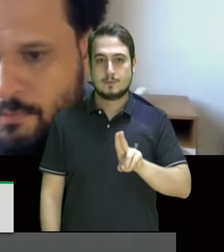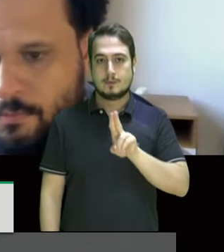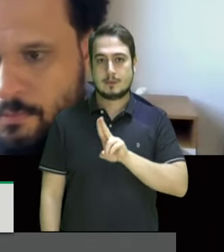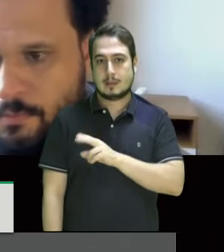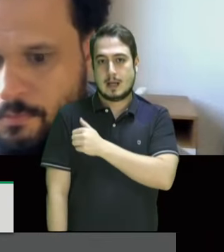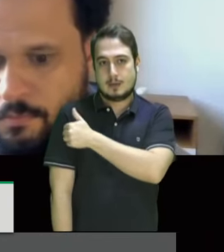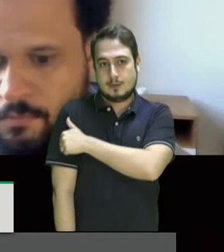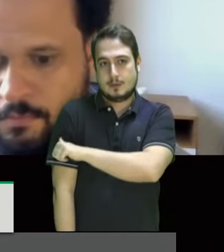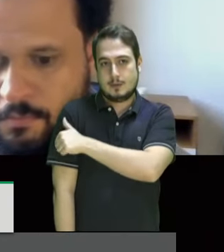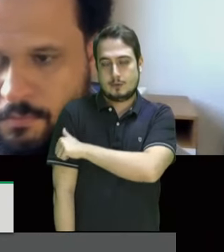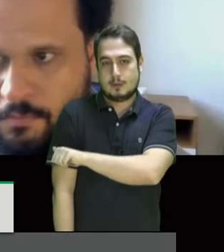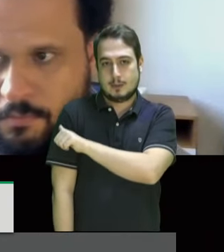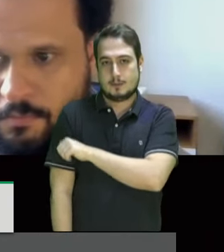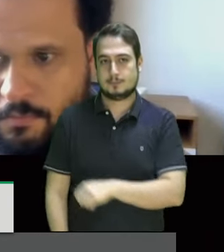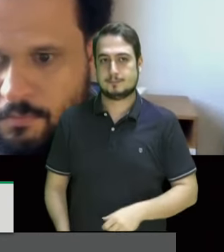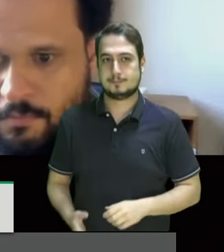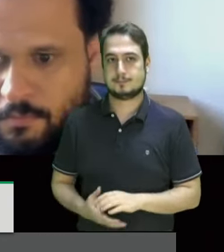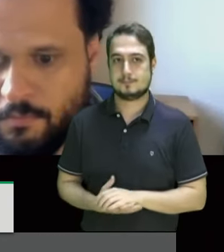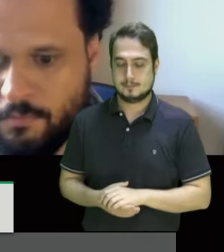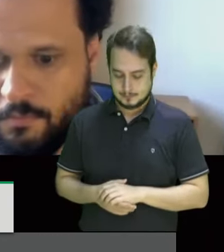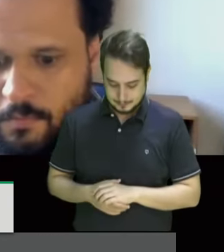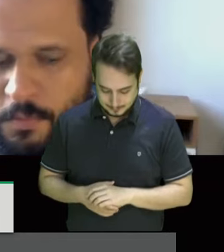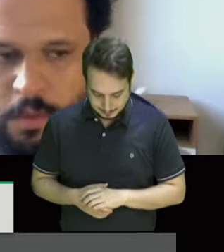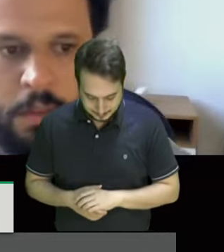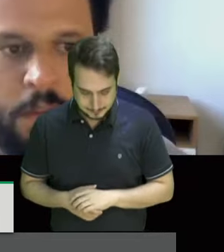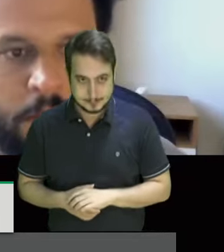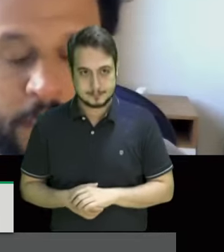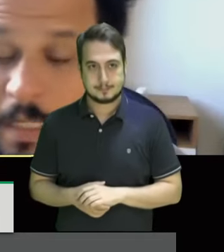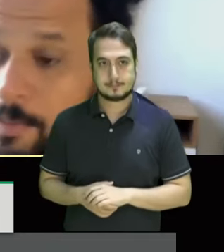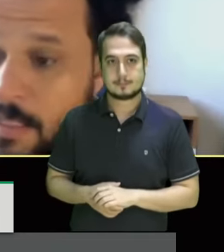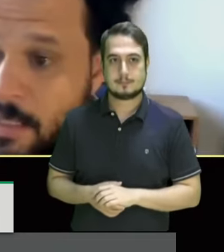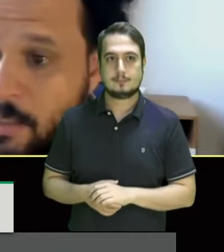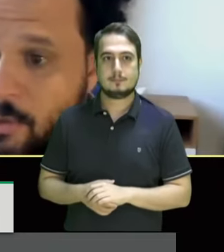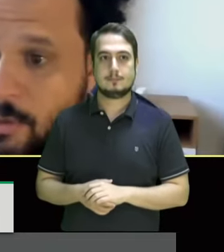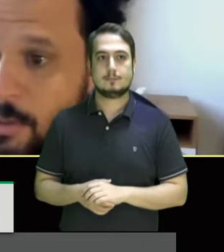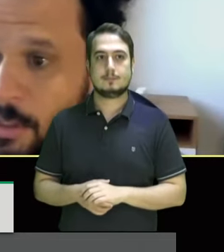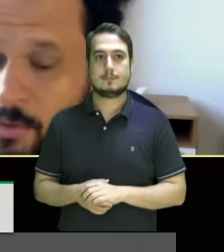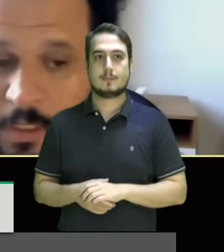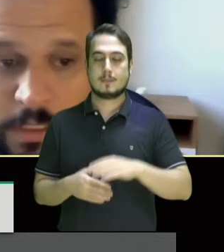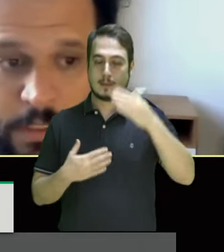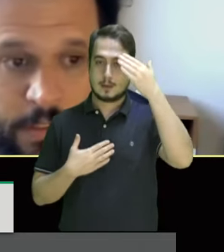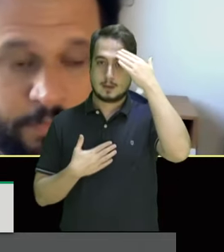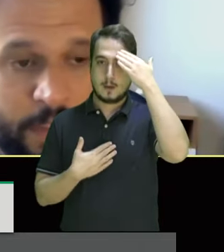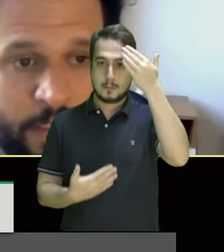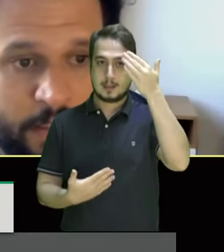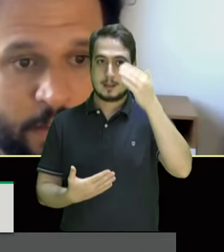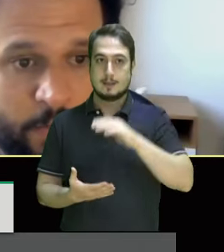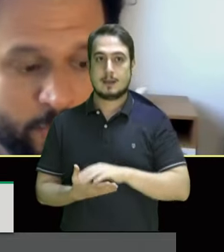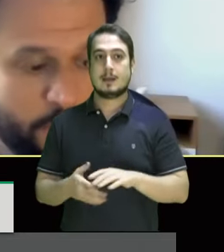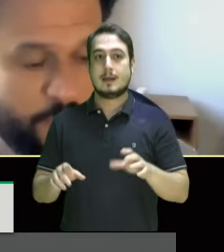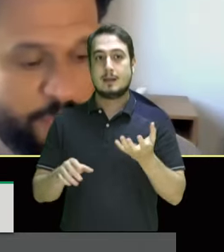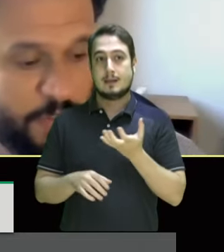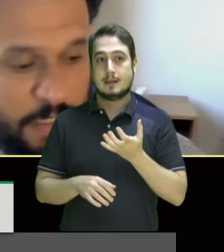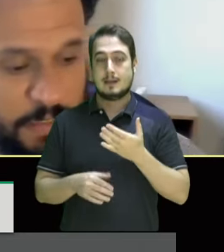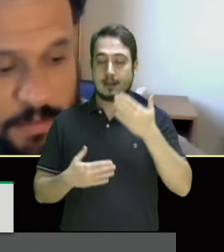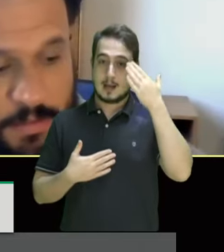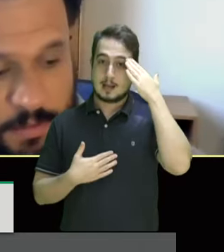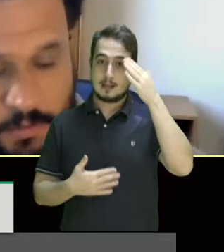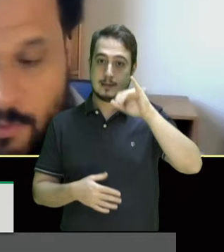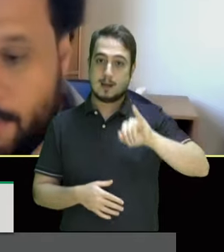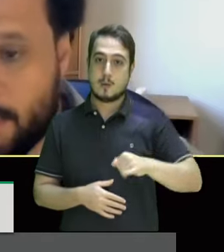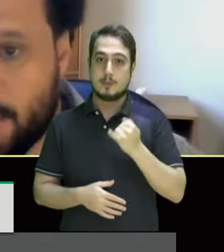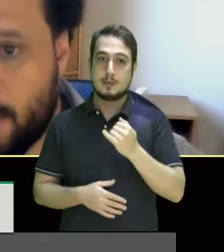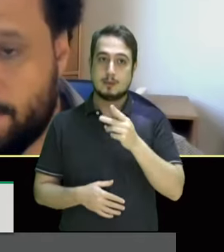de Janeiro é com o senhor a palavra obrigado presidente eu queria agradecer a oportunidade de falar